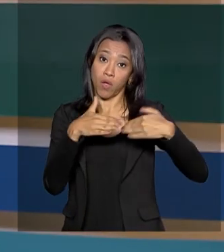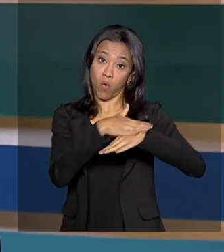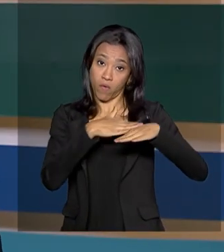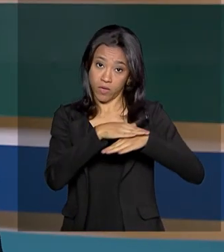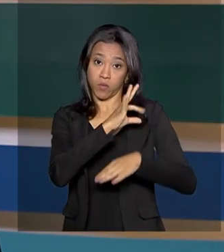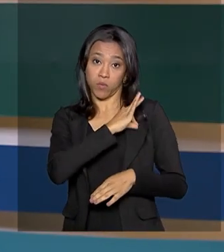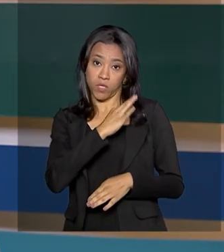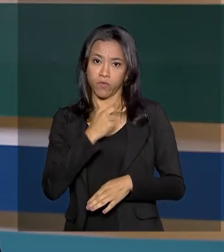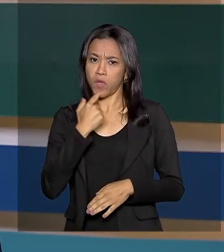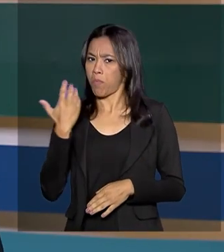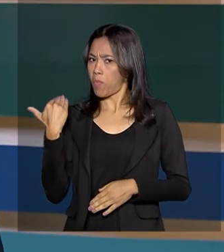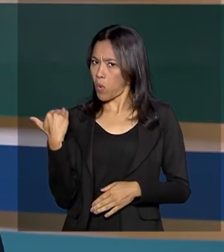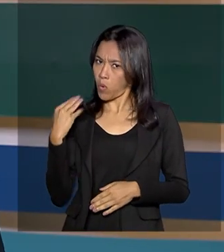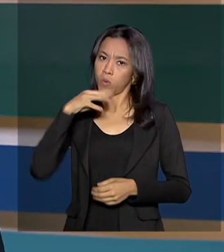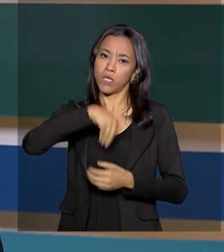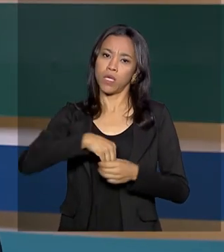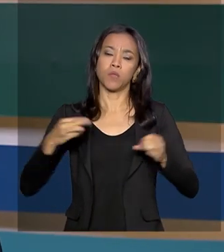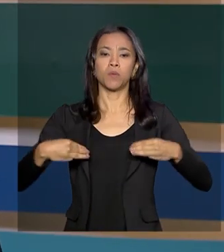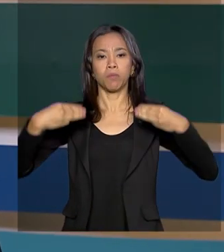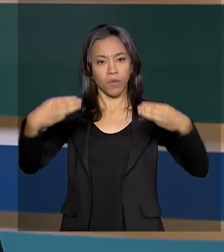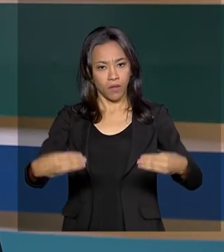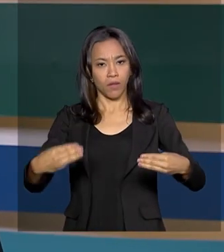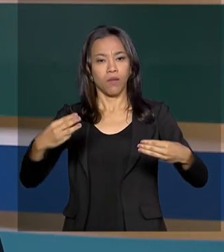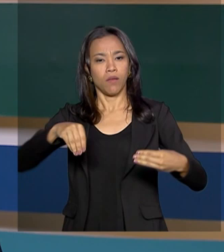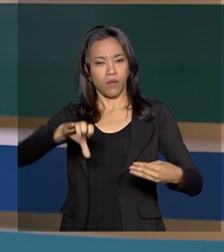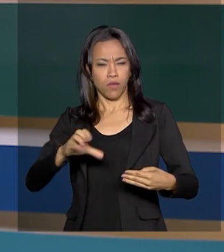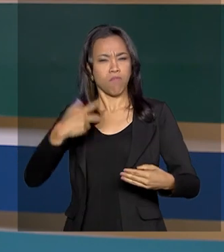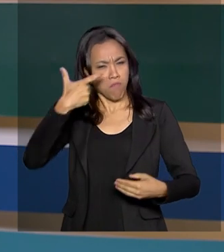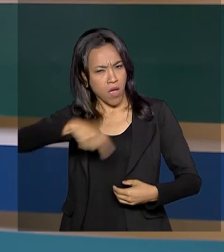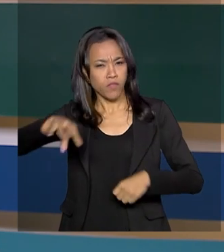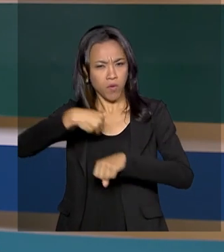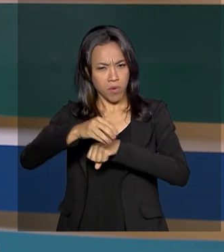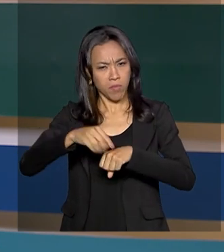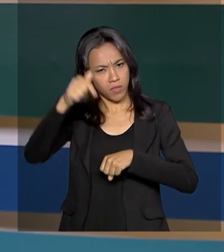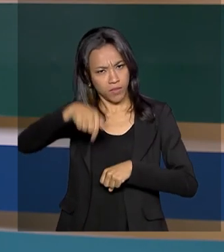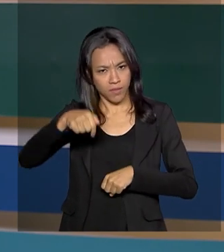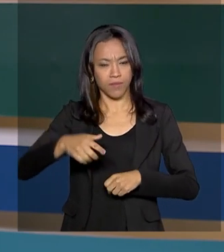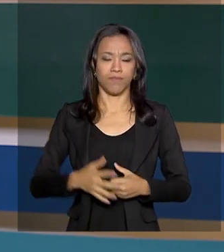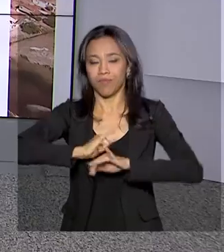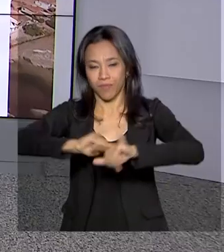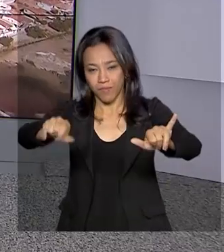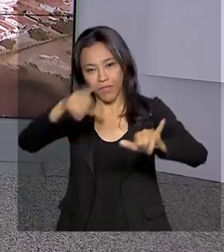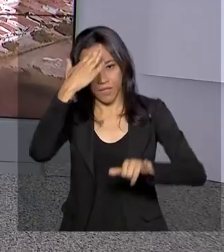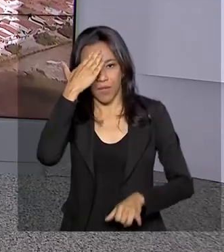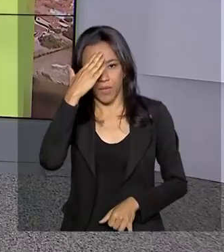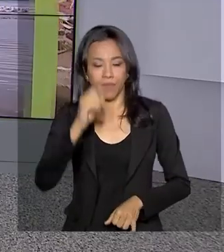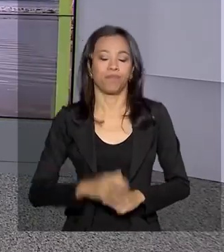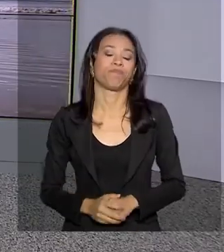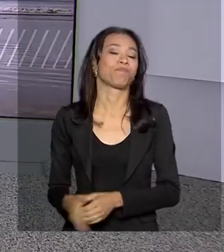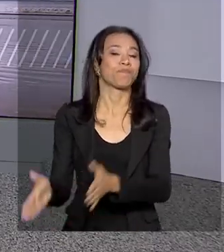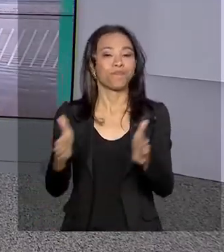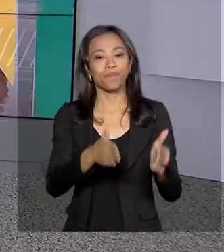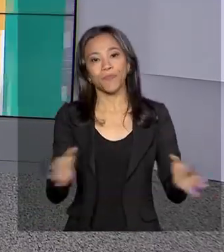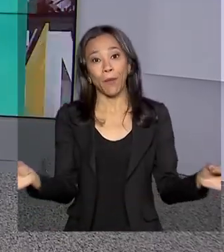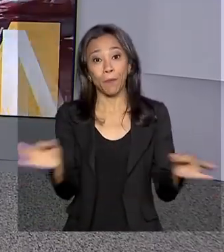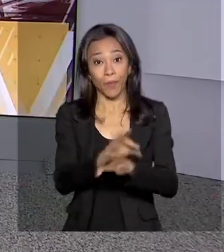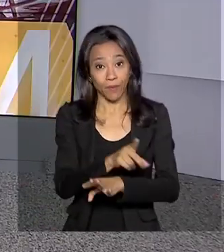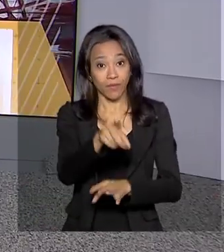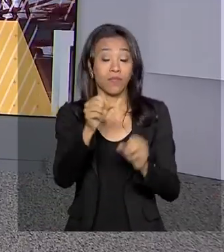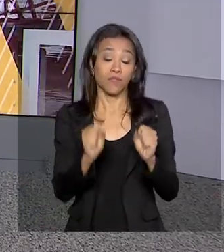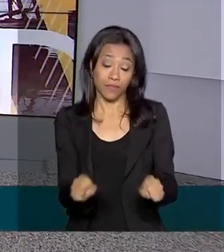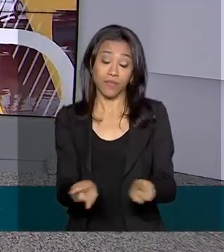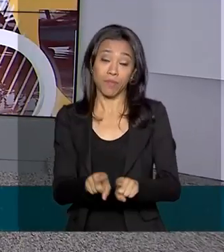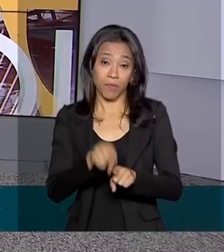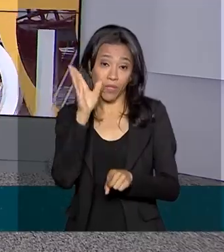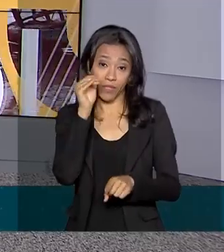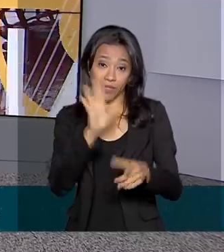Federal foi agora há pouco na sede do MEC e traremos mais informações nos nossos telejornais. O Brasil em Dia fica por aqui. Nos acompanhe também